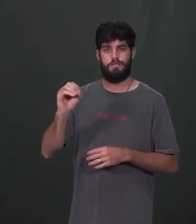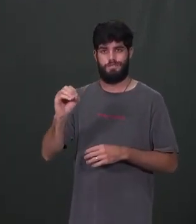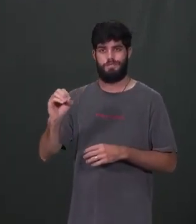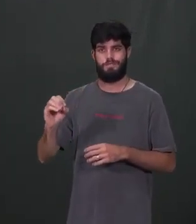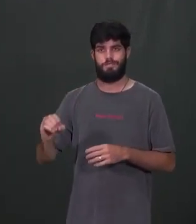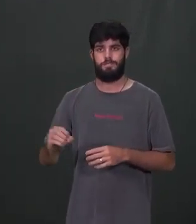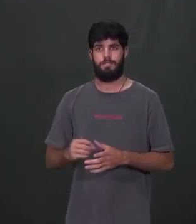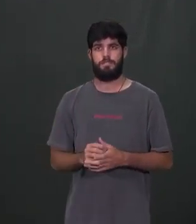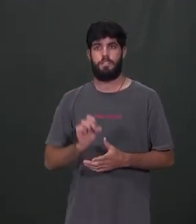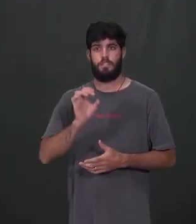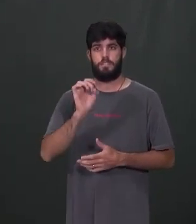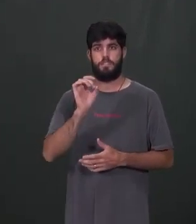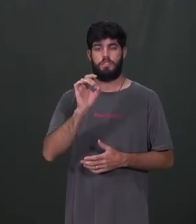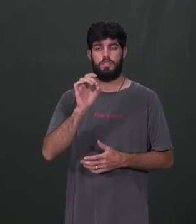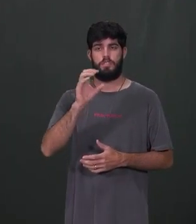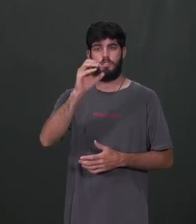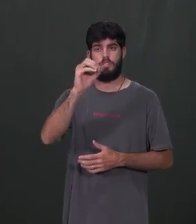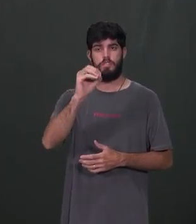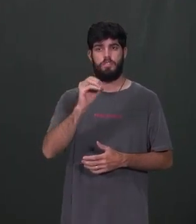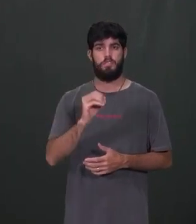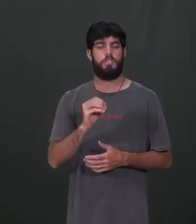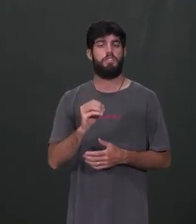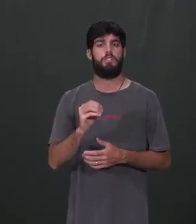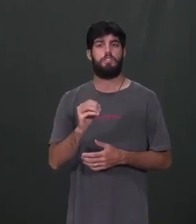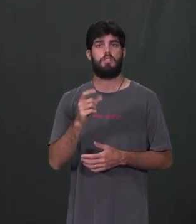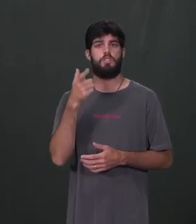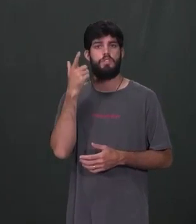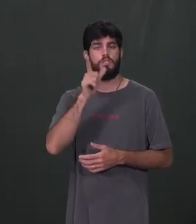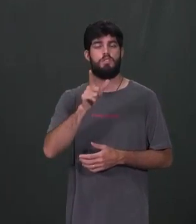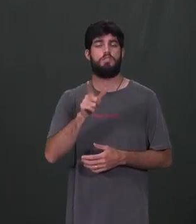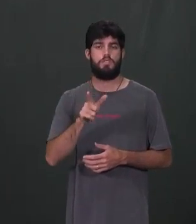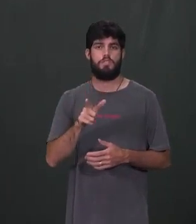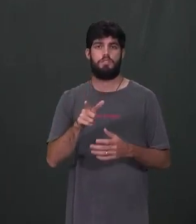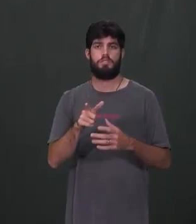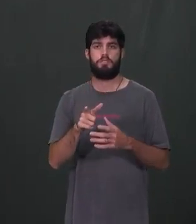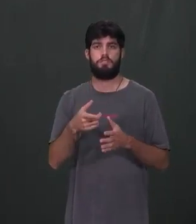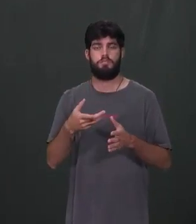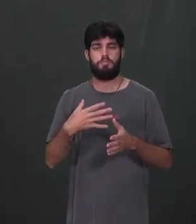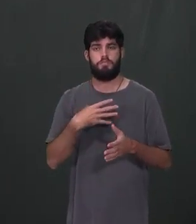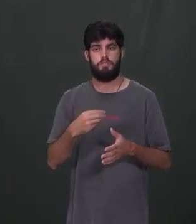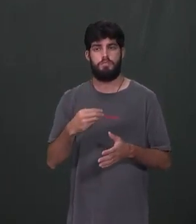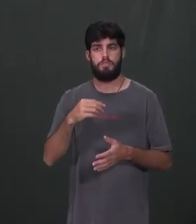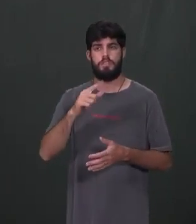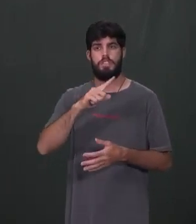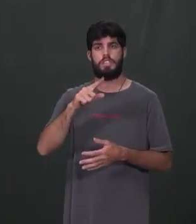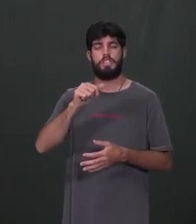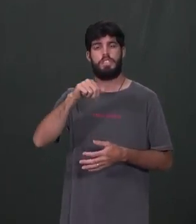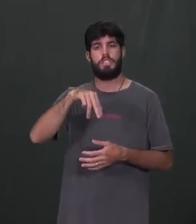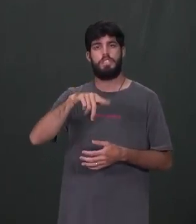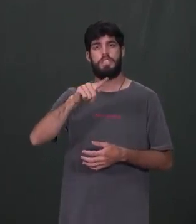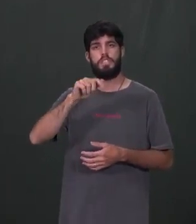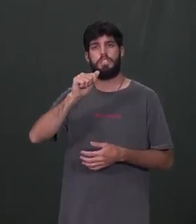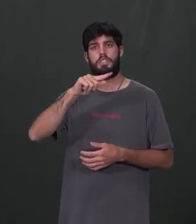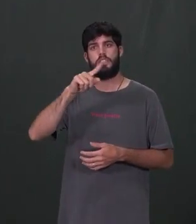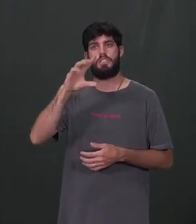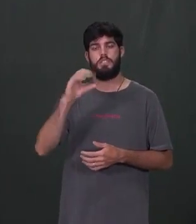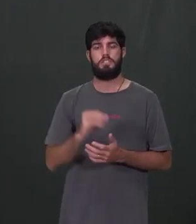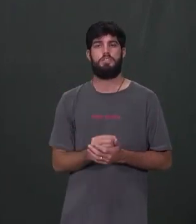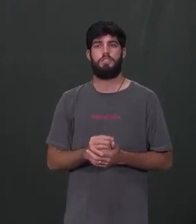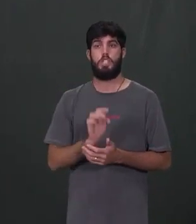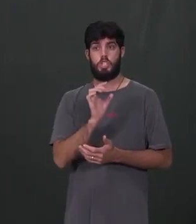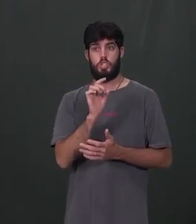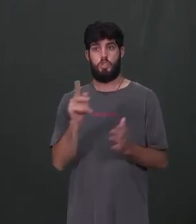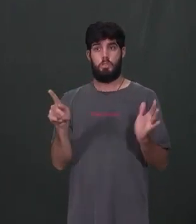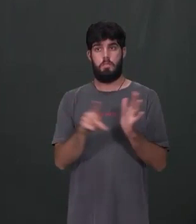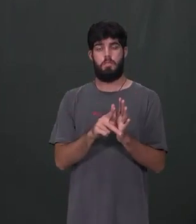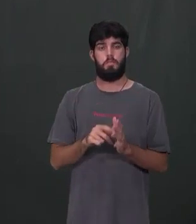um óvulo, só o óvulo, ele dá origem ao zangão. Então, o zangão, ele é filho só da rainha e